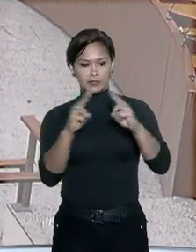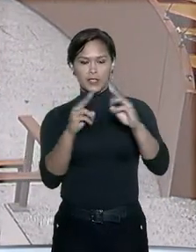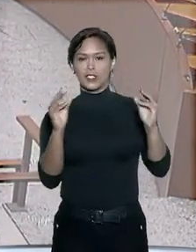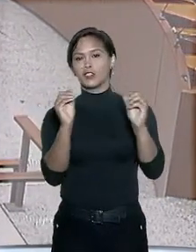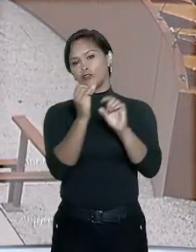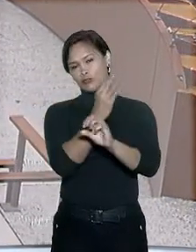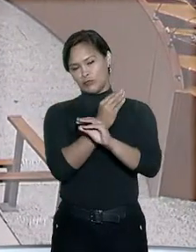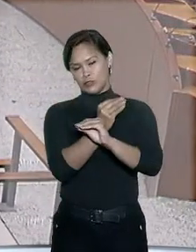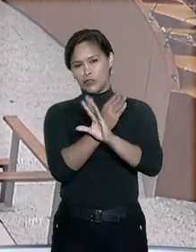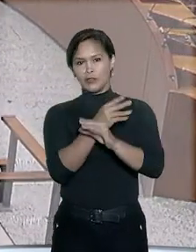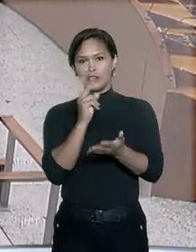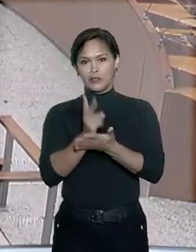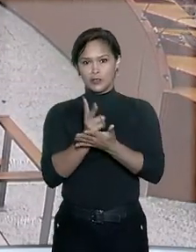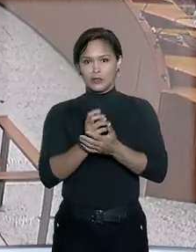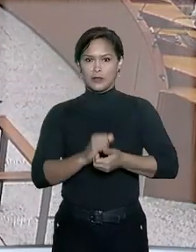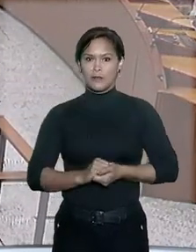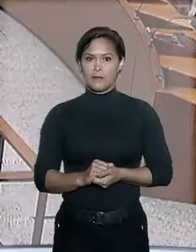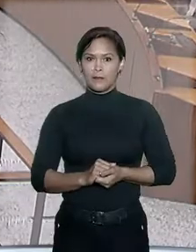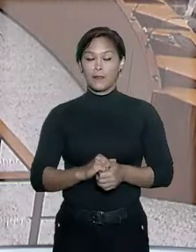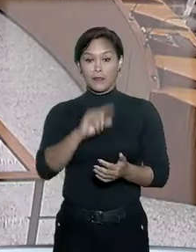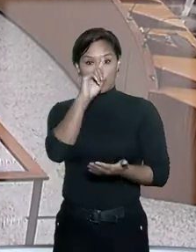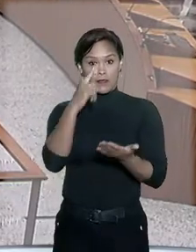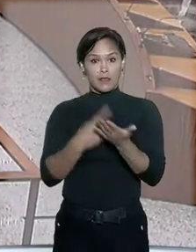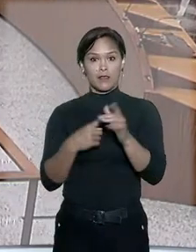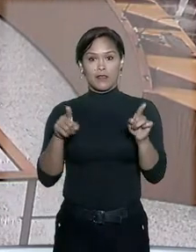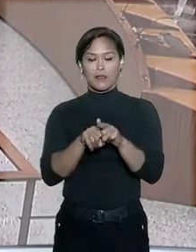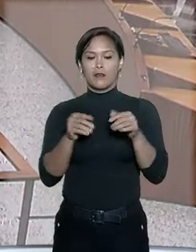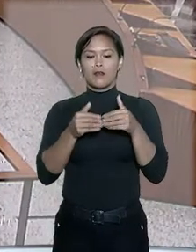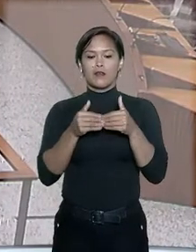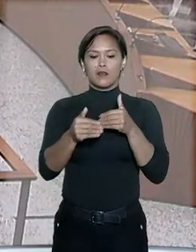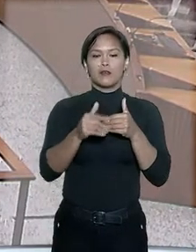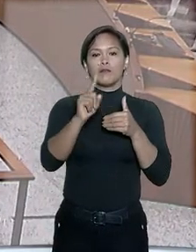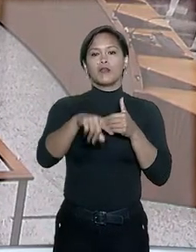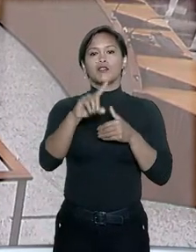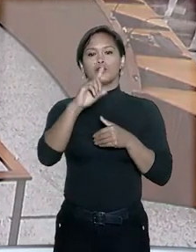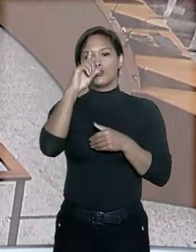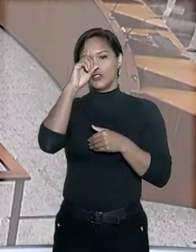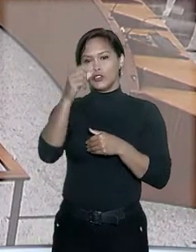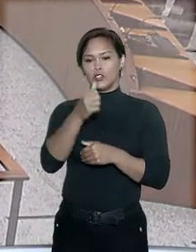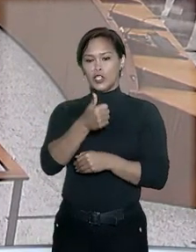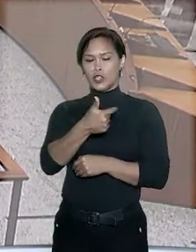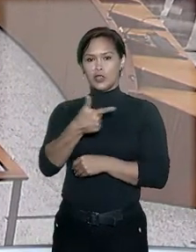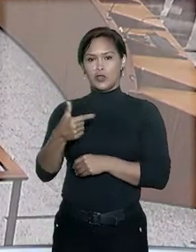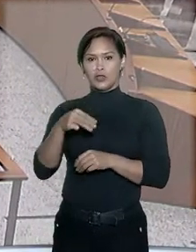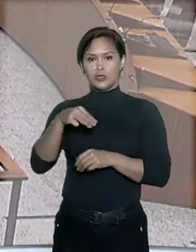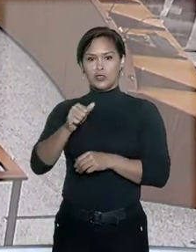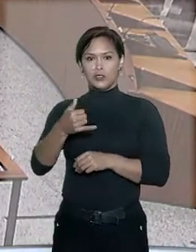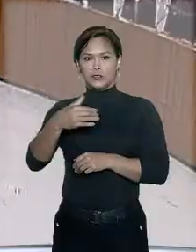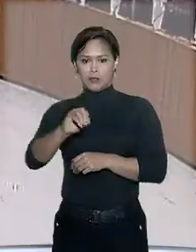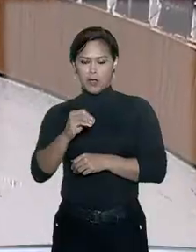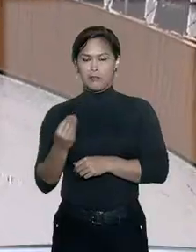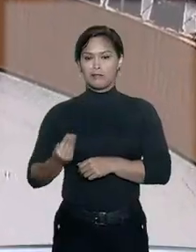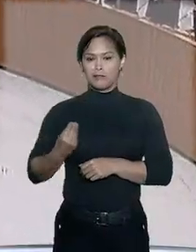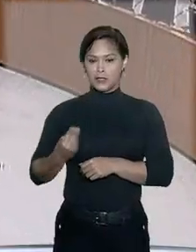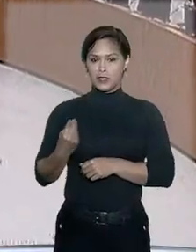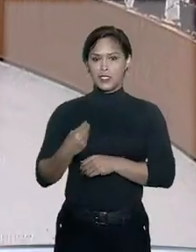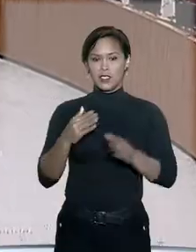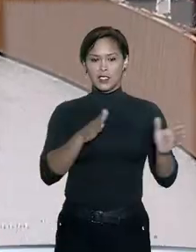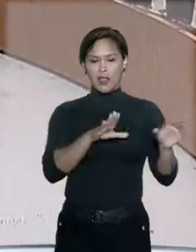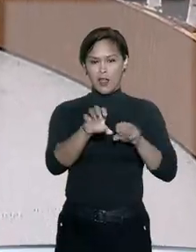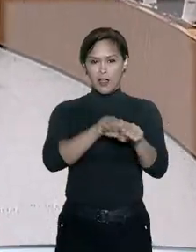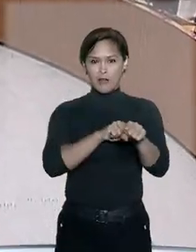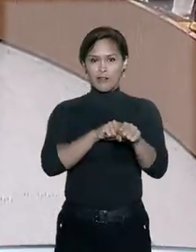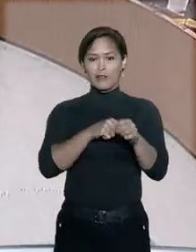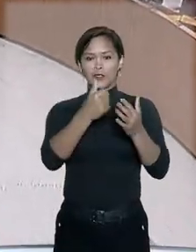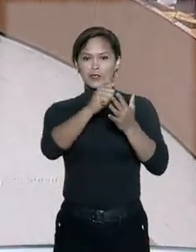por videoconferência. Foi definido também o adiamento para o dia 12 de maio da sessão presencial destinada à formação